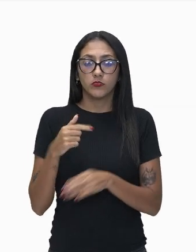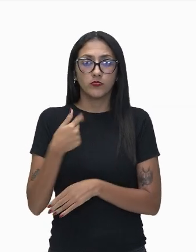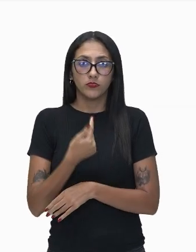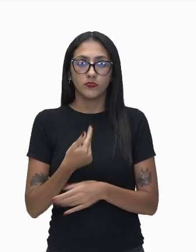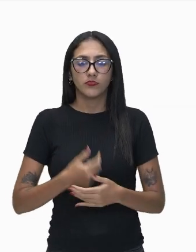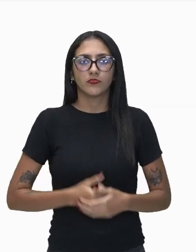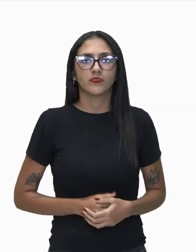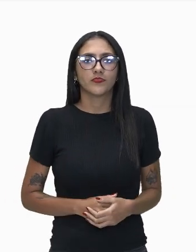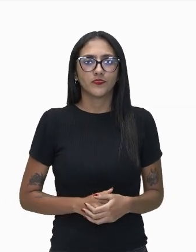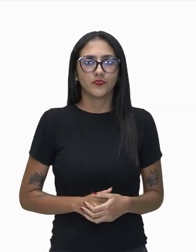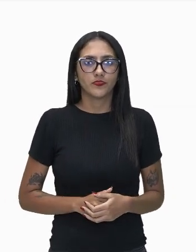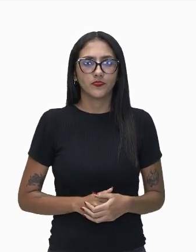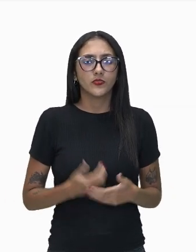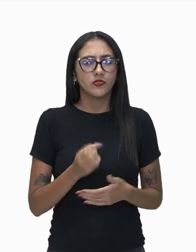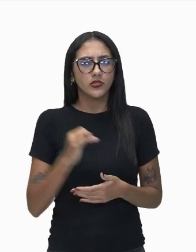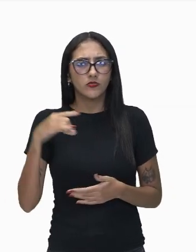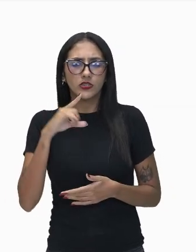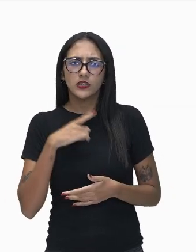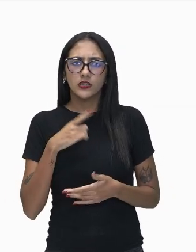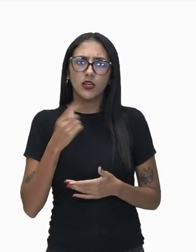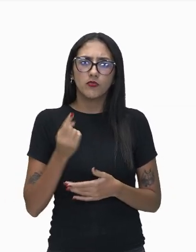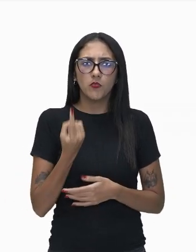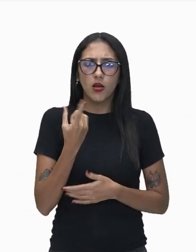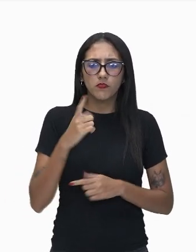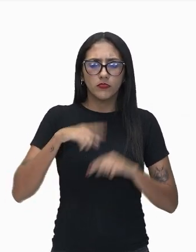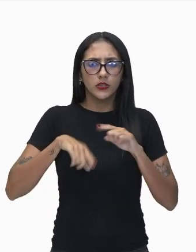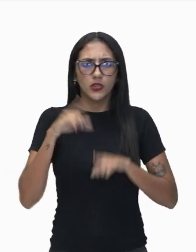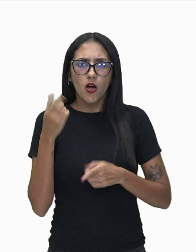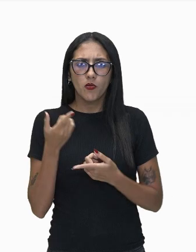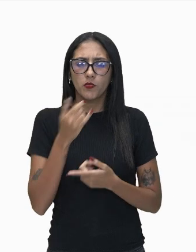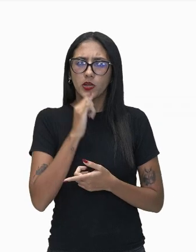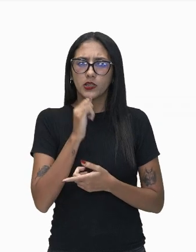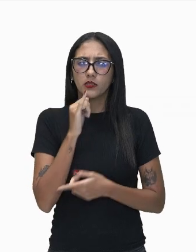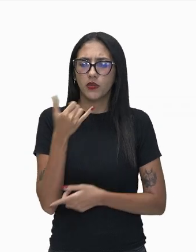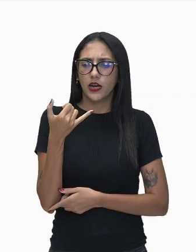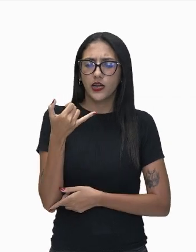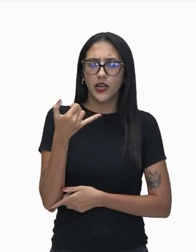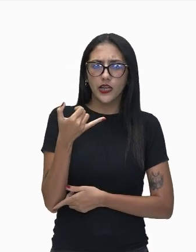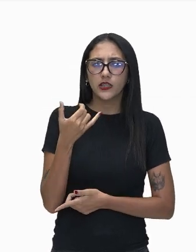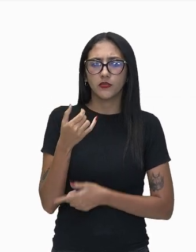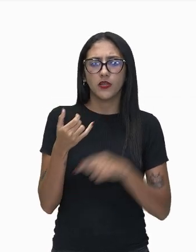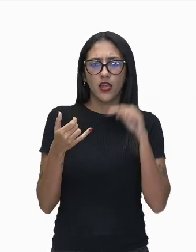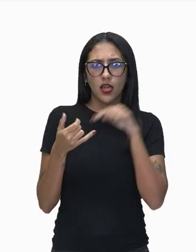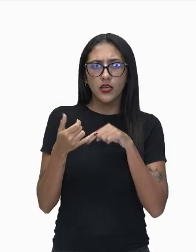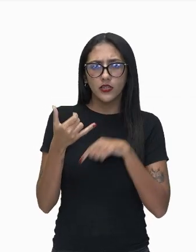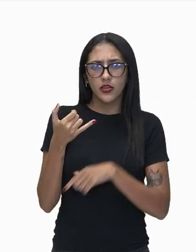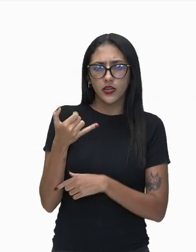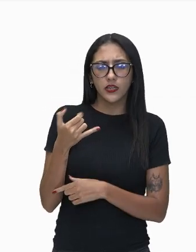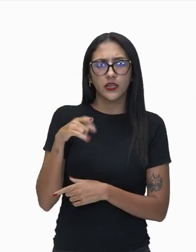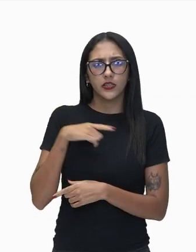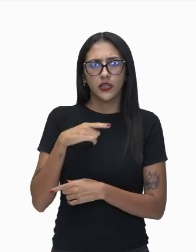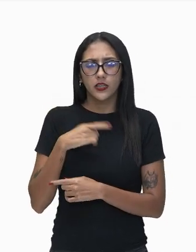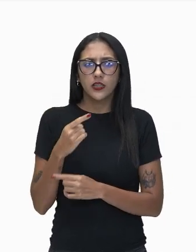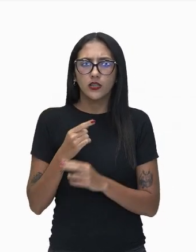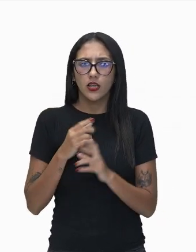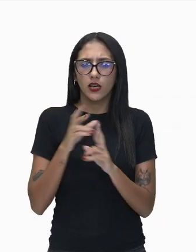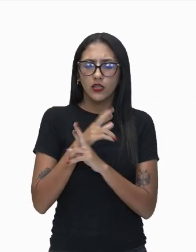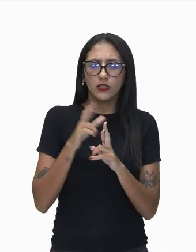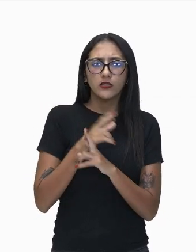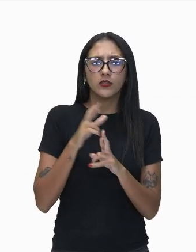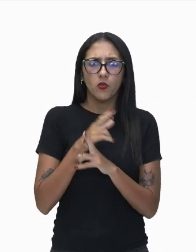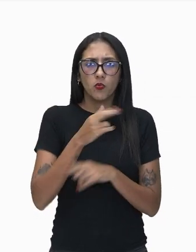Então, se você tem um objeto aí nas mãos, ele passou lá de alguma forma da primeira indústria, daquela que